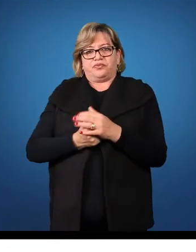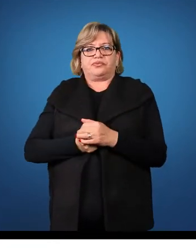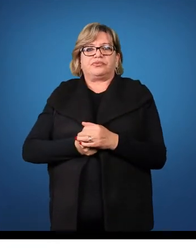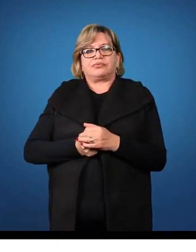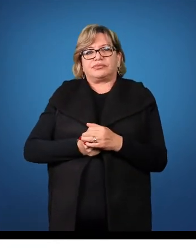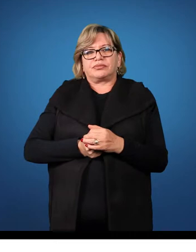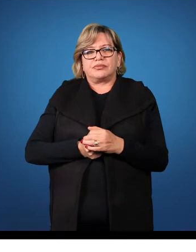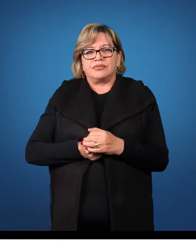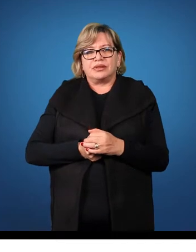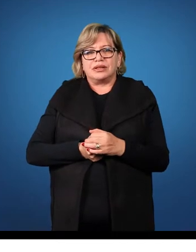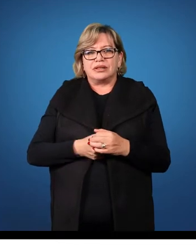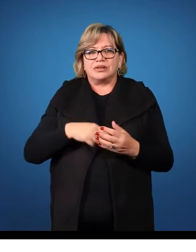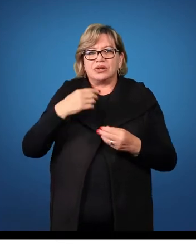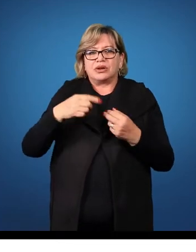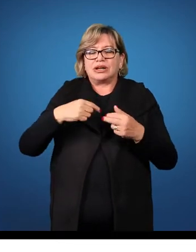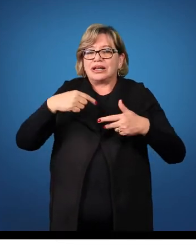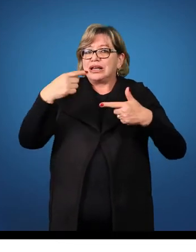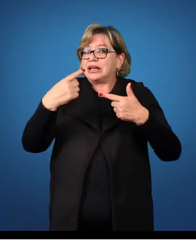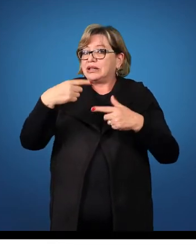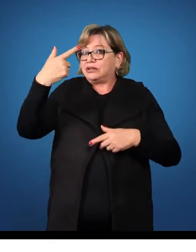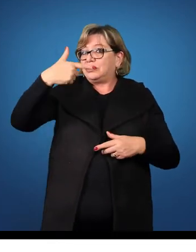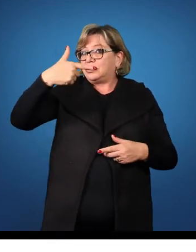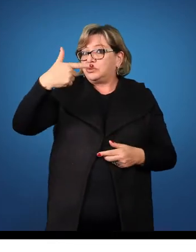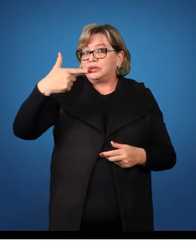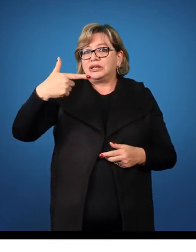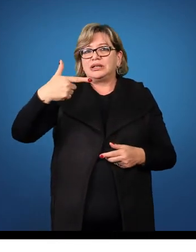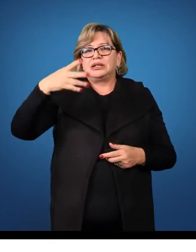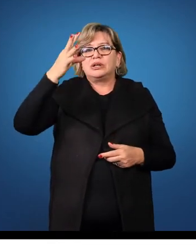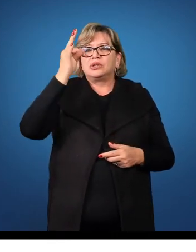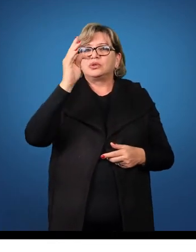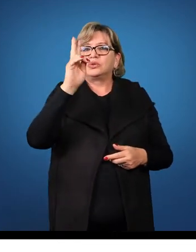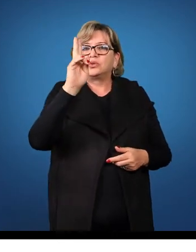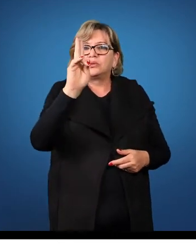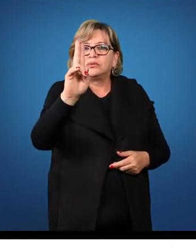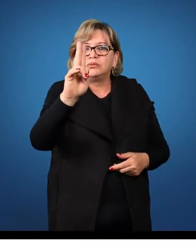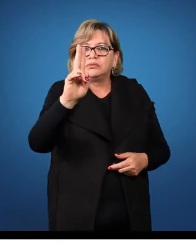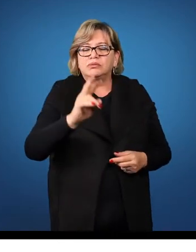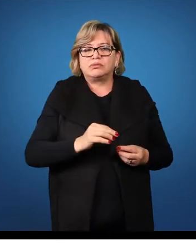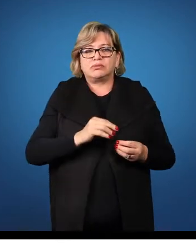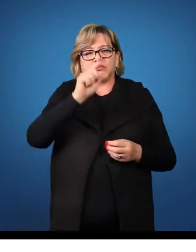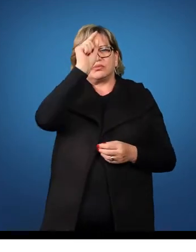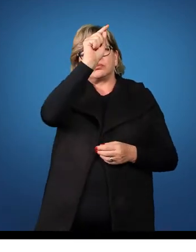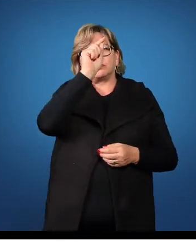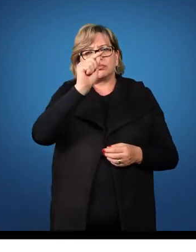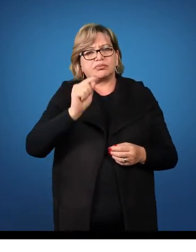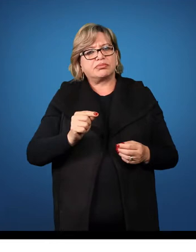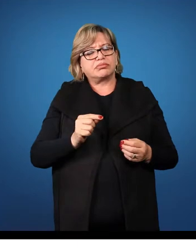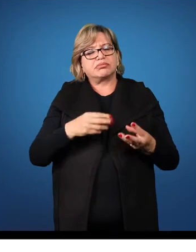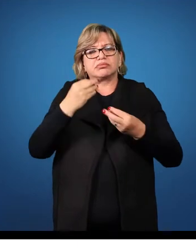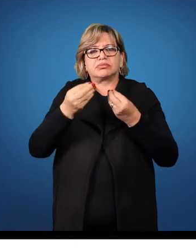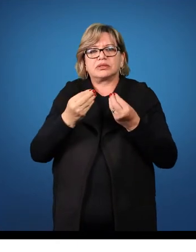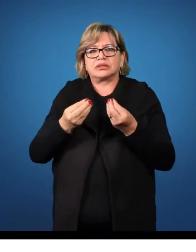O tu, segunda pessoa, amatus, amata, amata. Tu